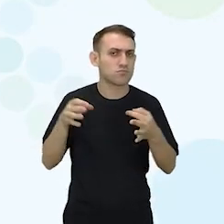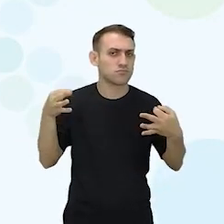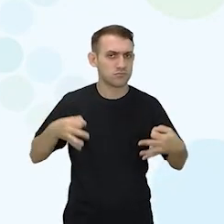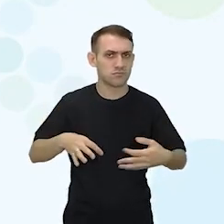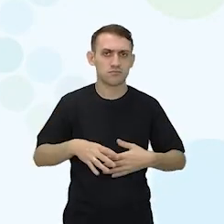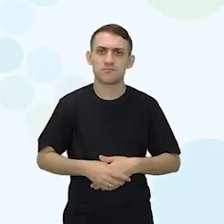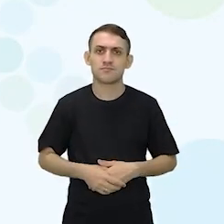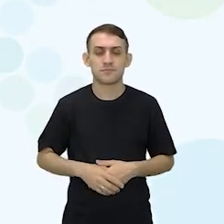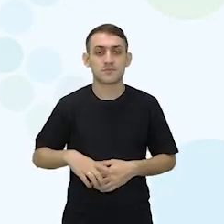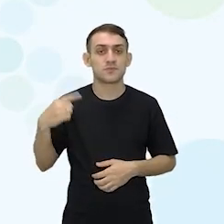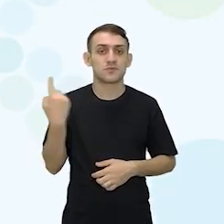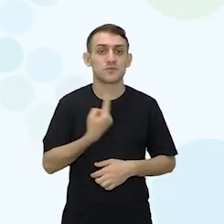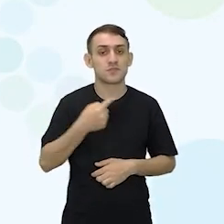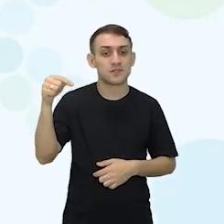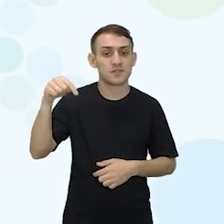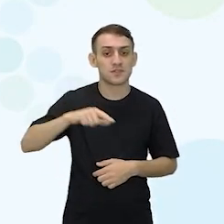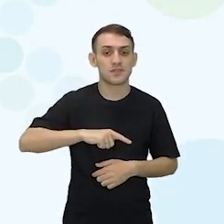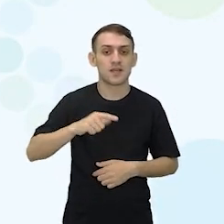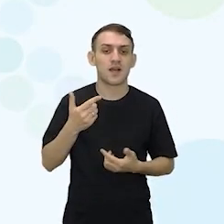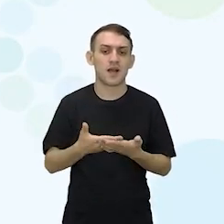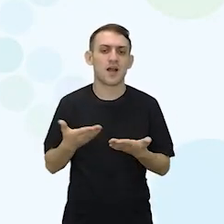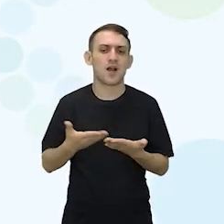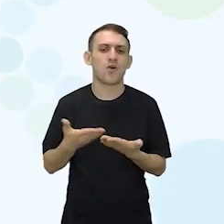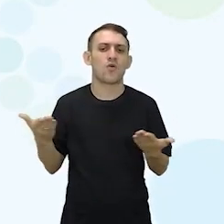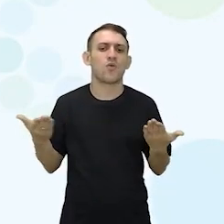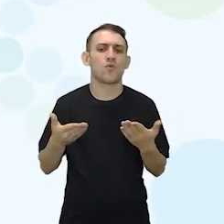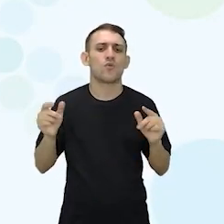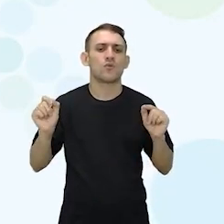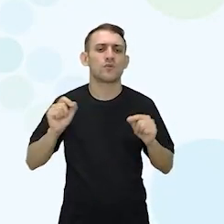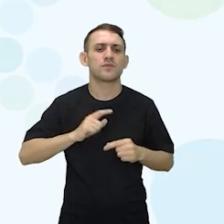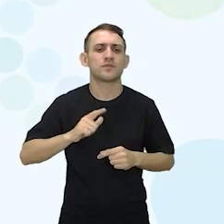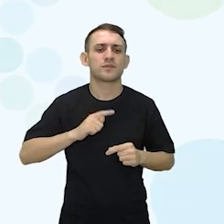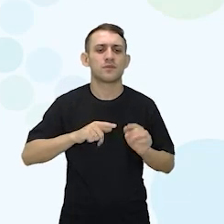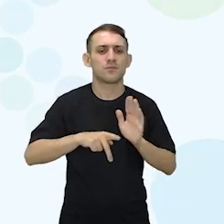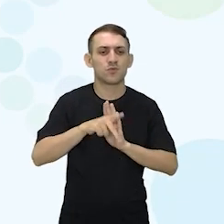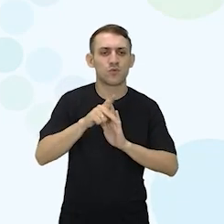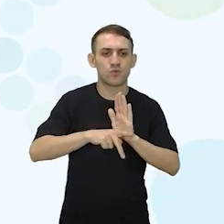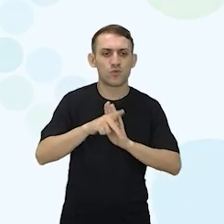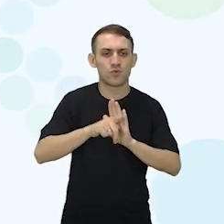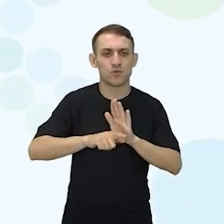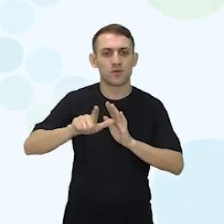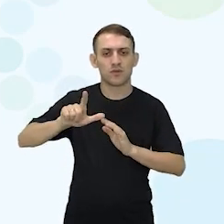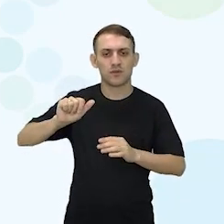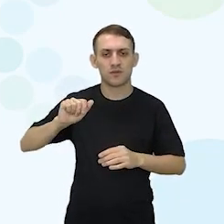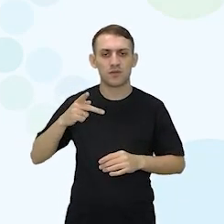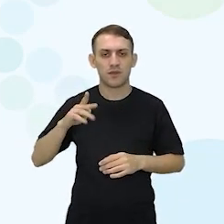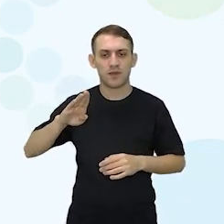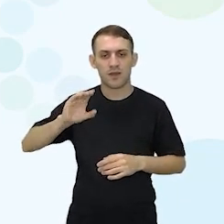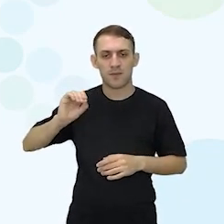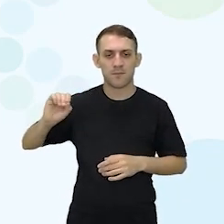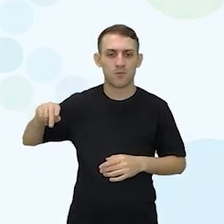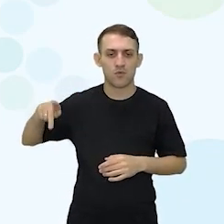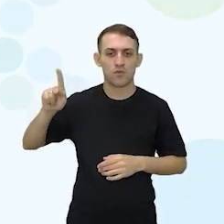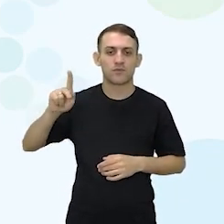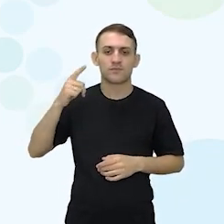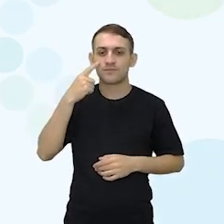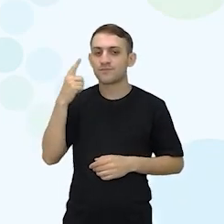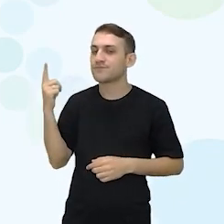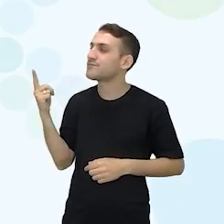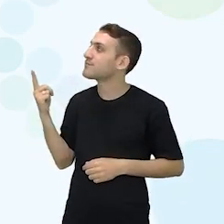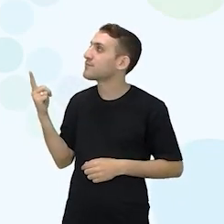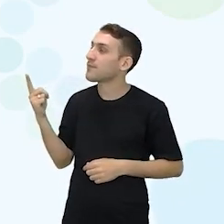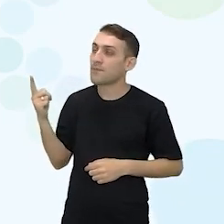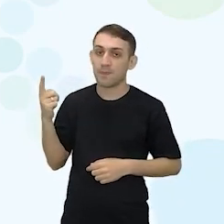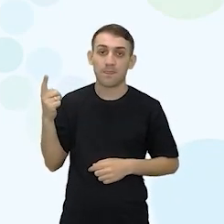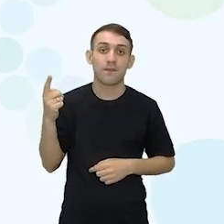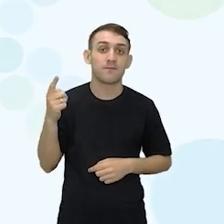Então, nós temos aí para a aula de hoje o nosso projeto Lapbook. Está aí na tela para vocês.